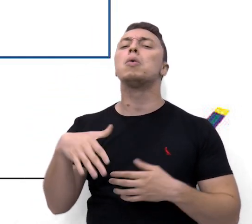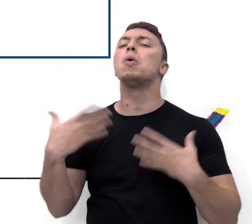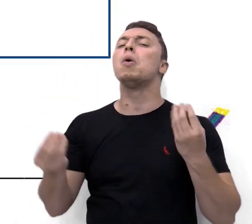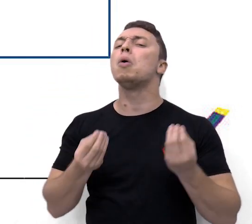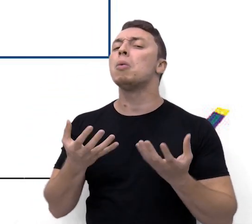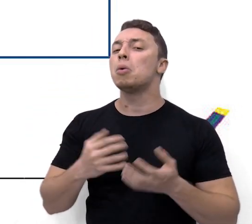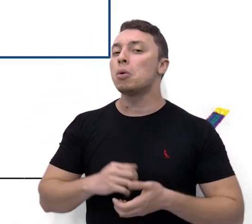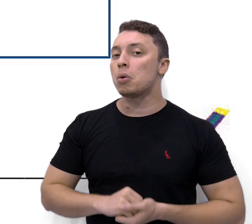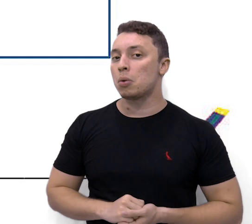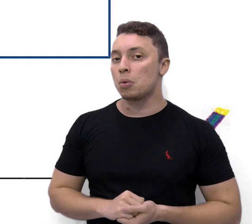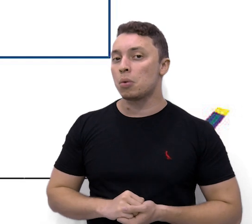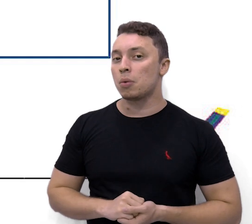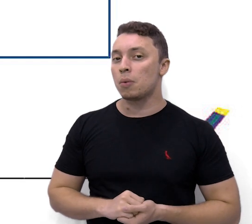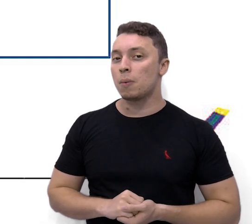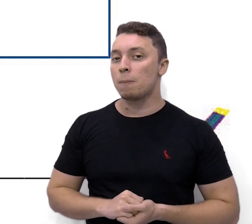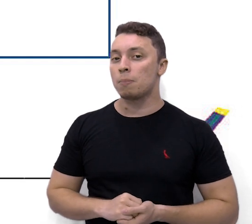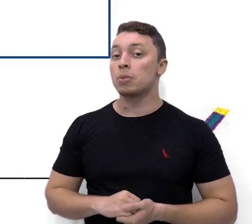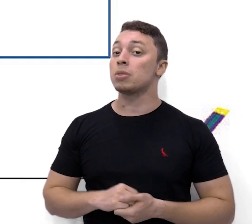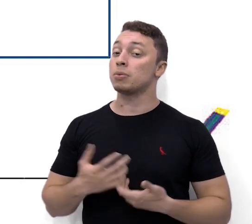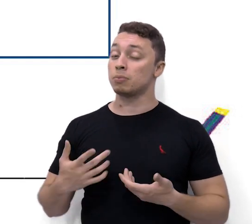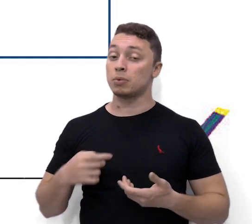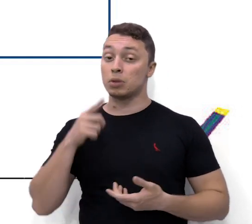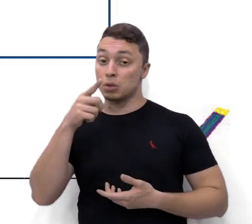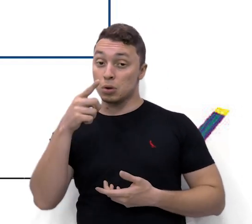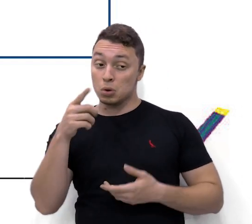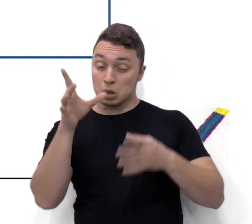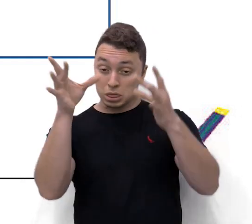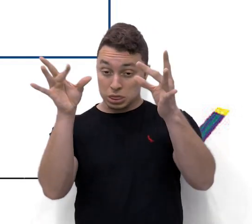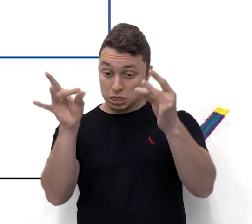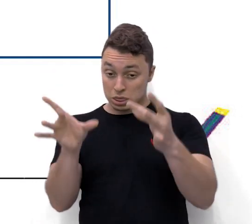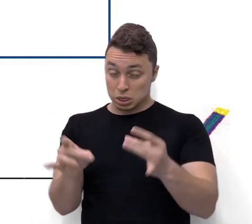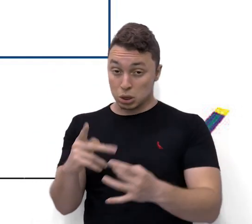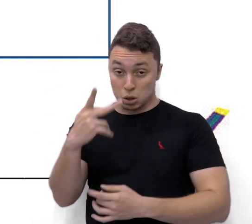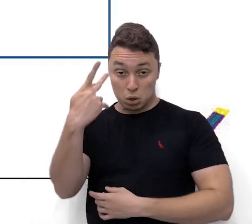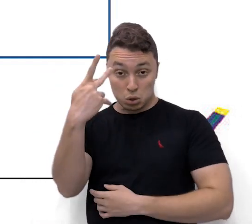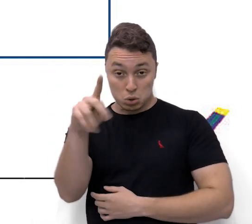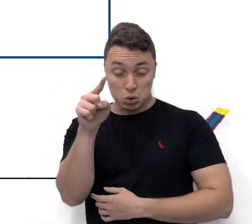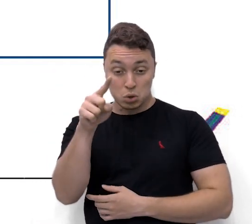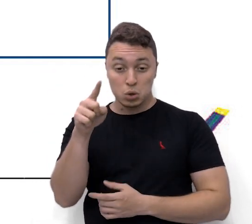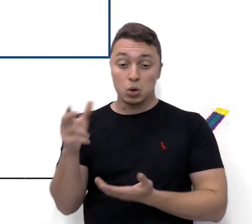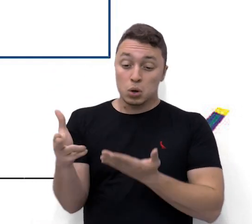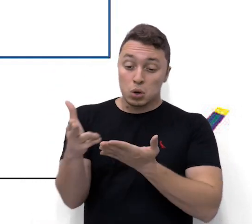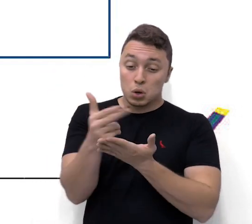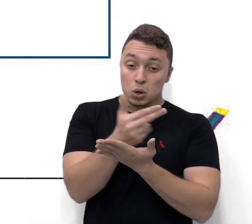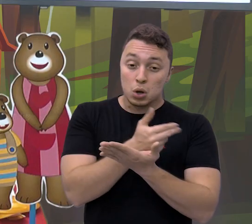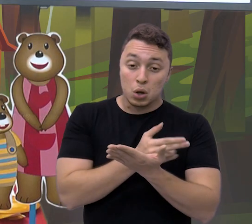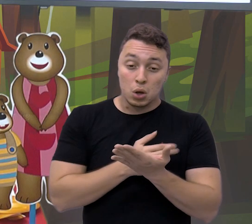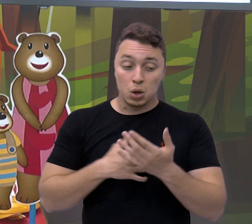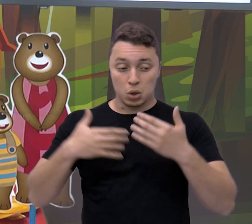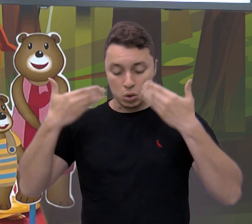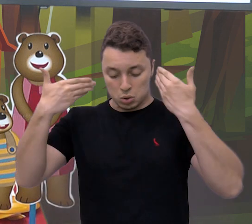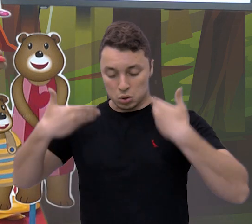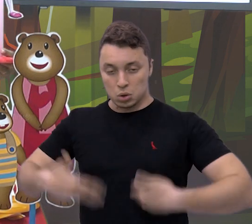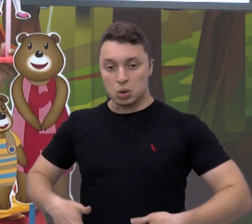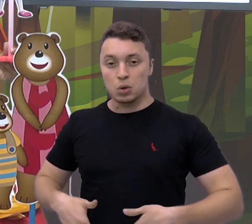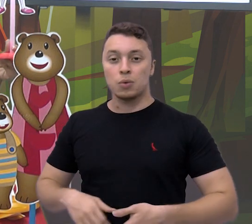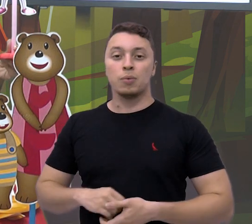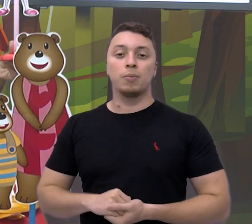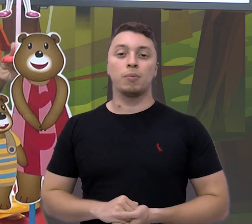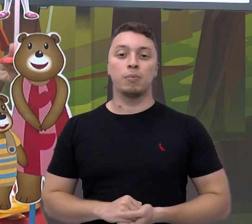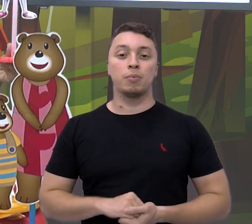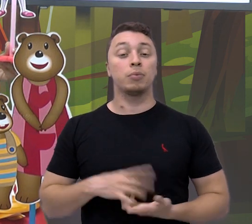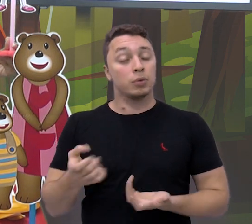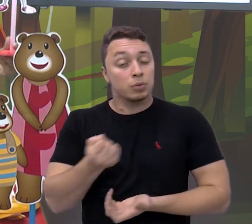De acordo com suas características, faça um desenho representando você. Então, nessa